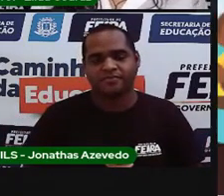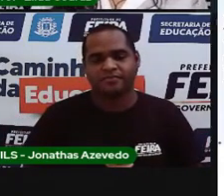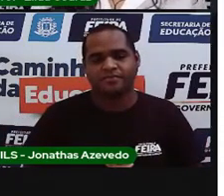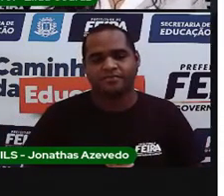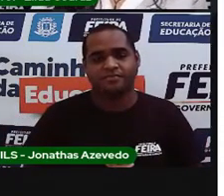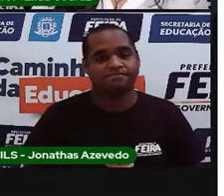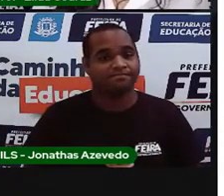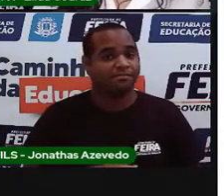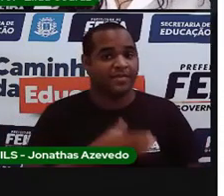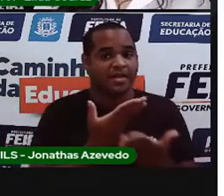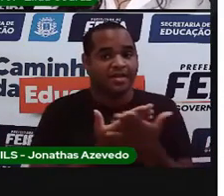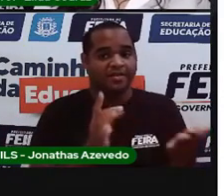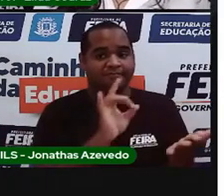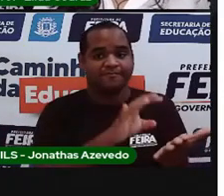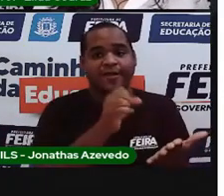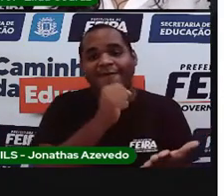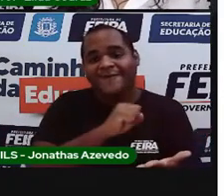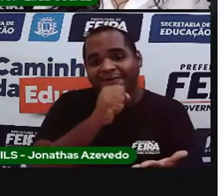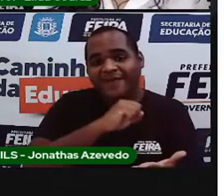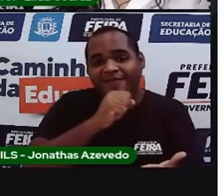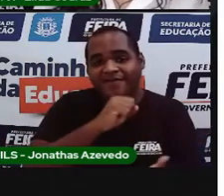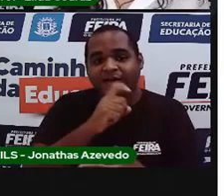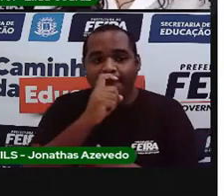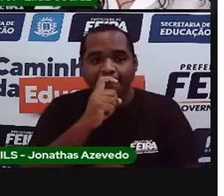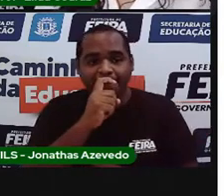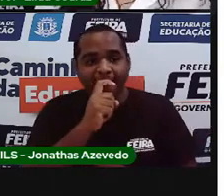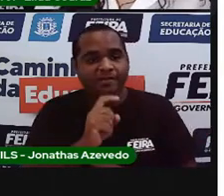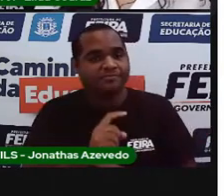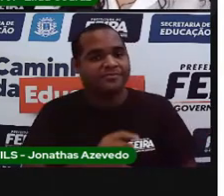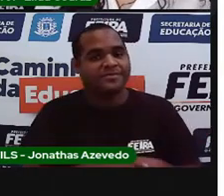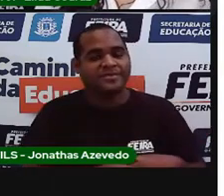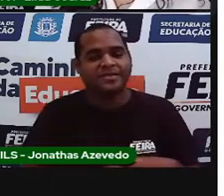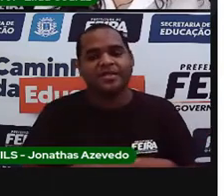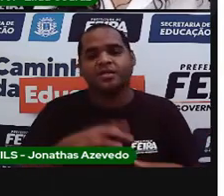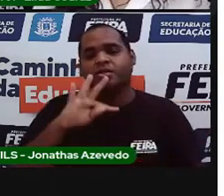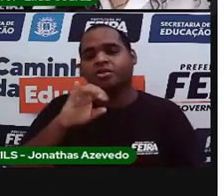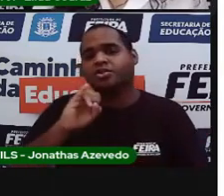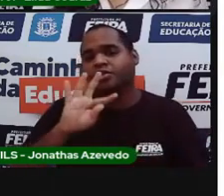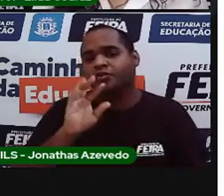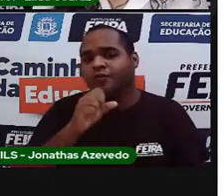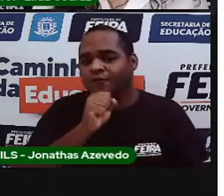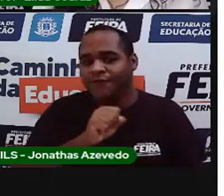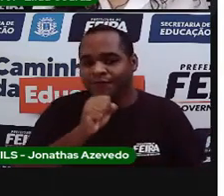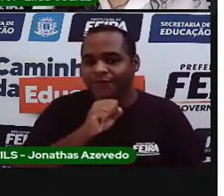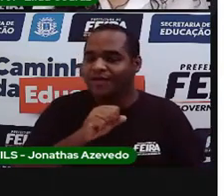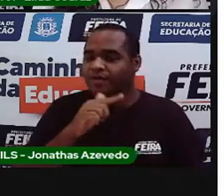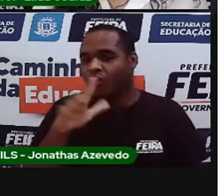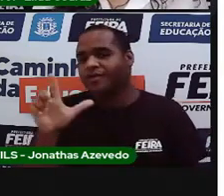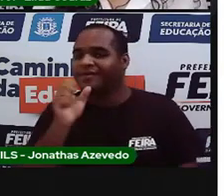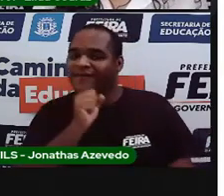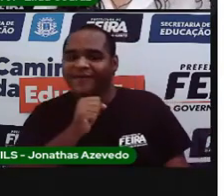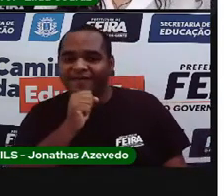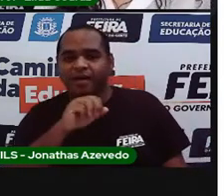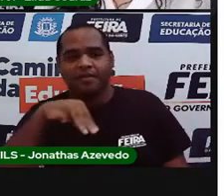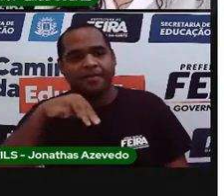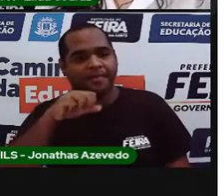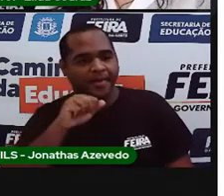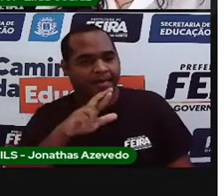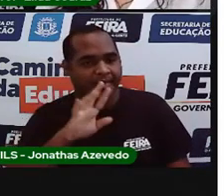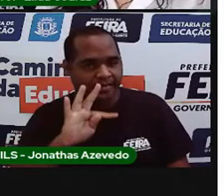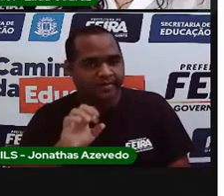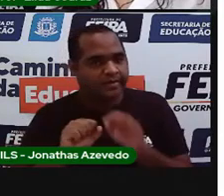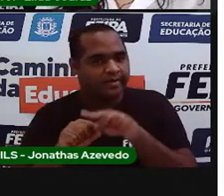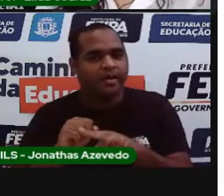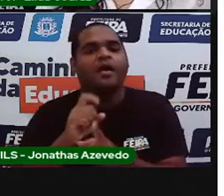Esses são os meus avós paternos, vô Tito e minha avó Marta. Eles